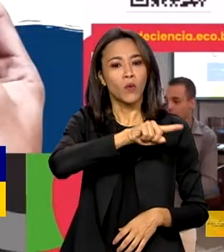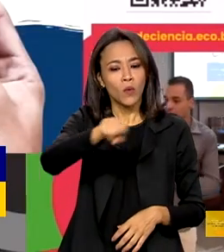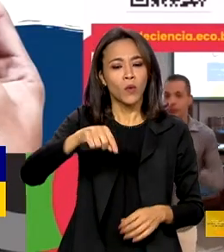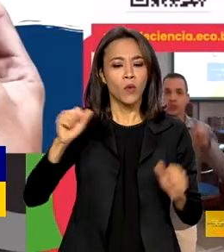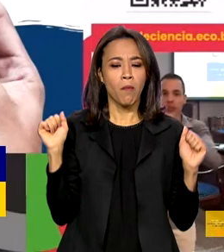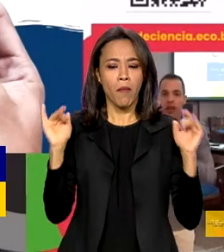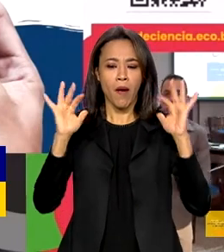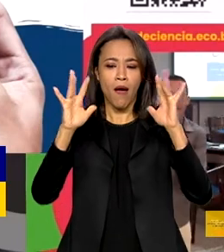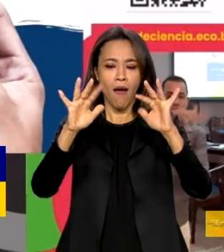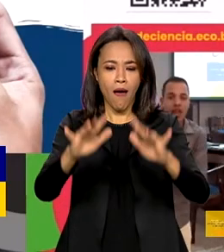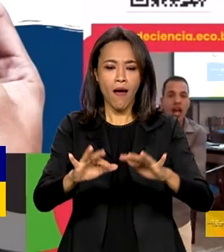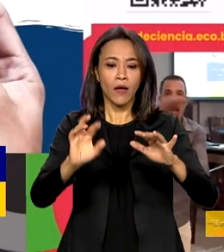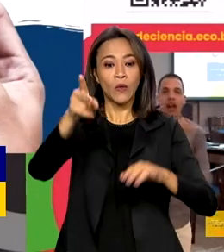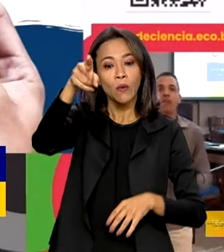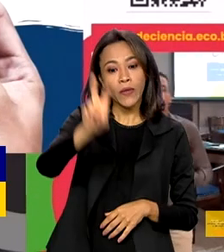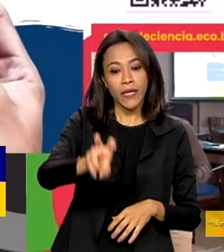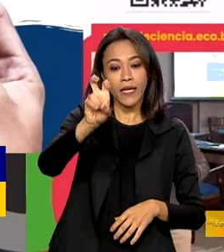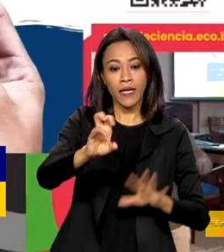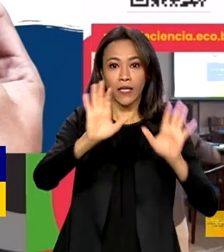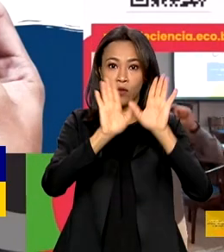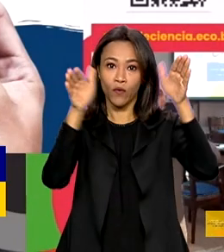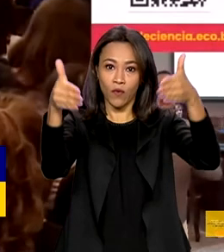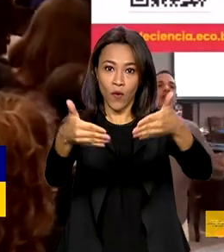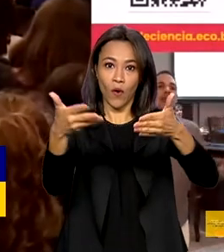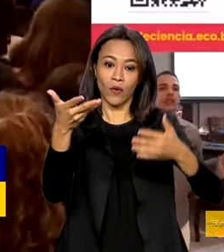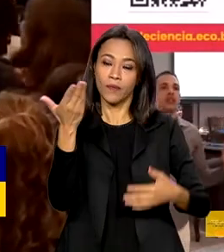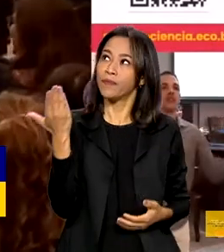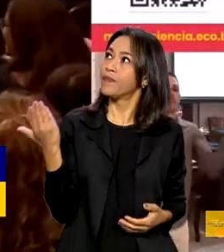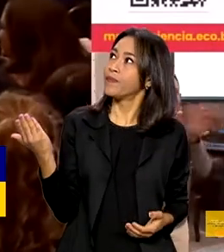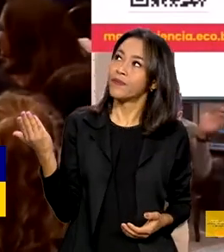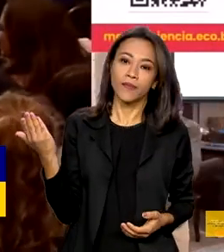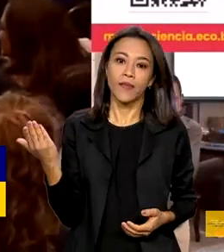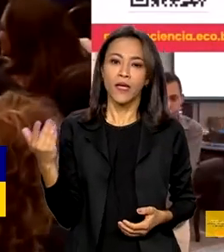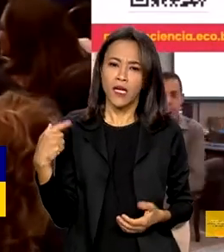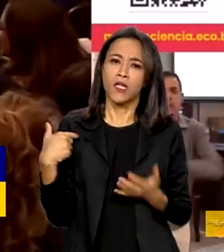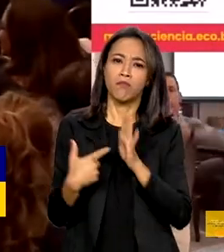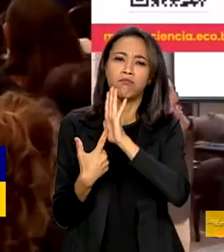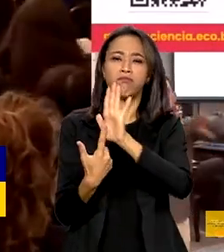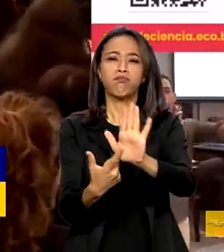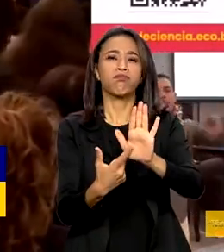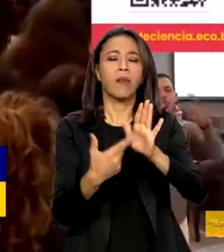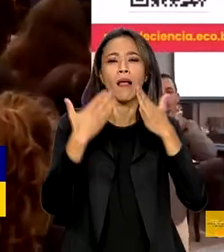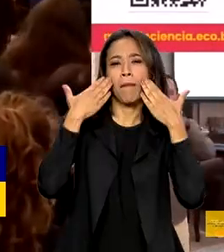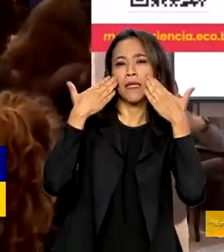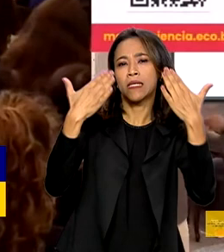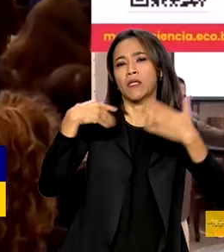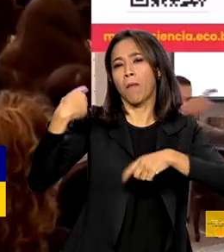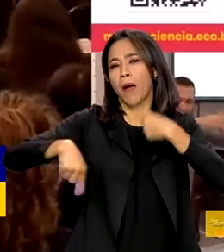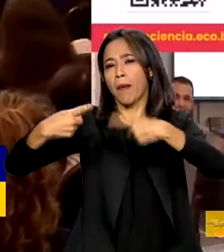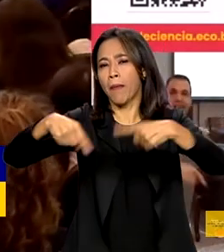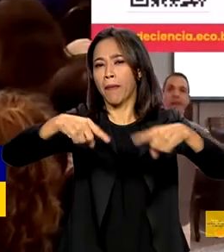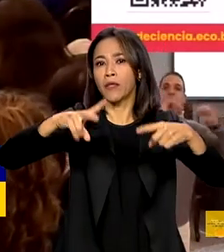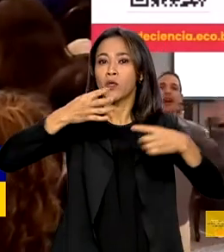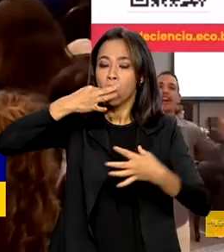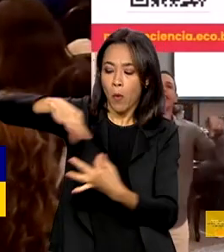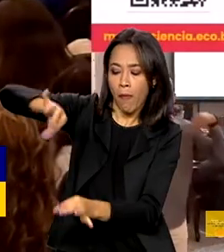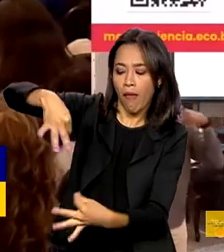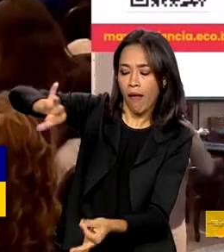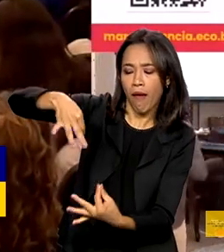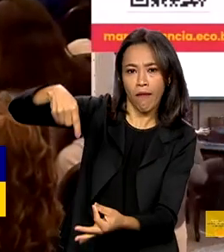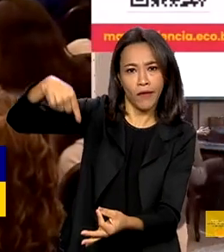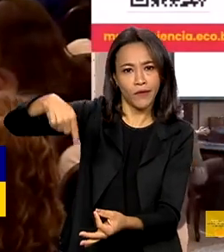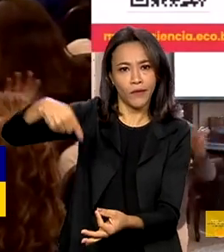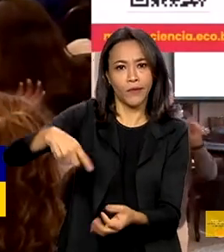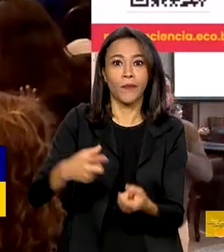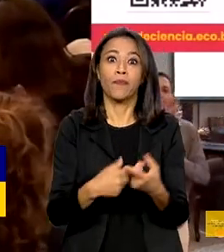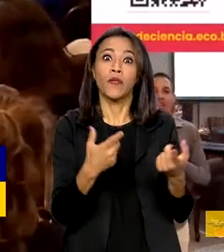do 5º Fórum dos Jovens Embaixadores do Oceano. Eles puderam debater temas como o combate ao plástico, a economia baseada